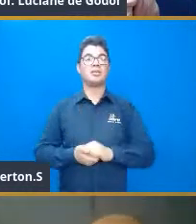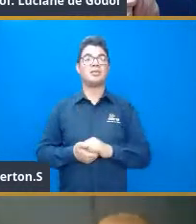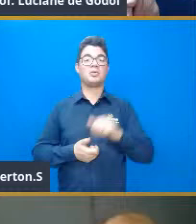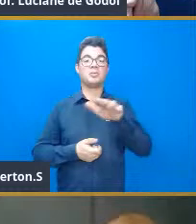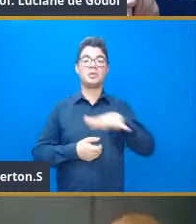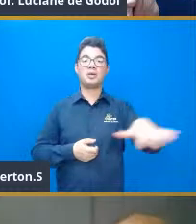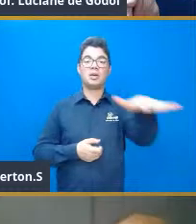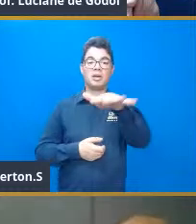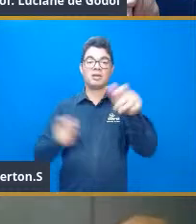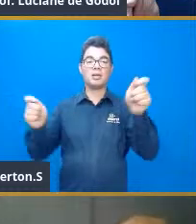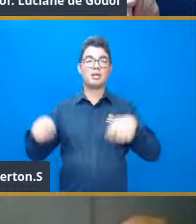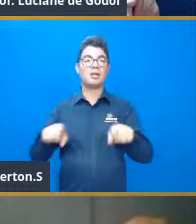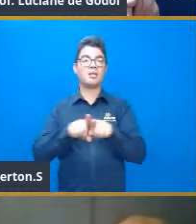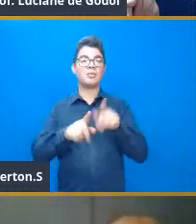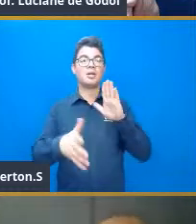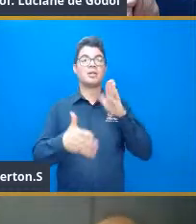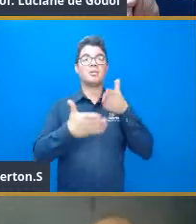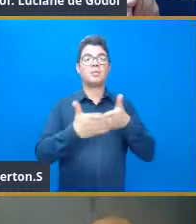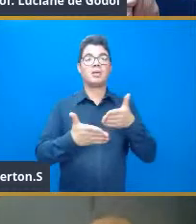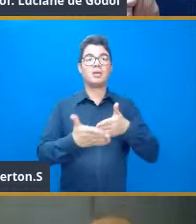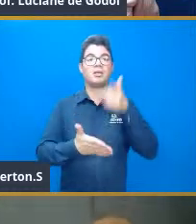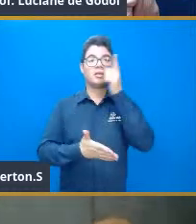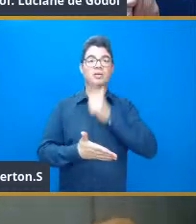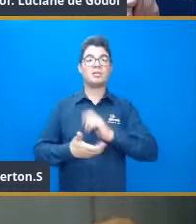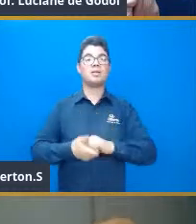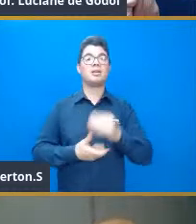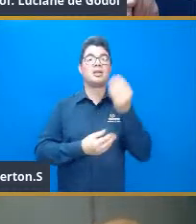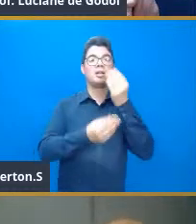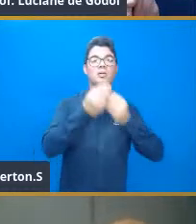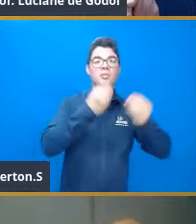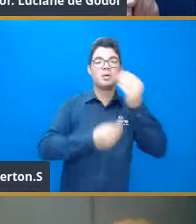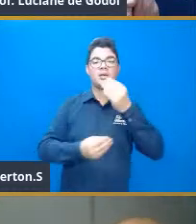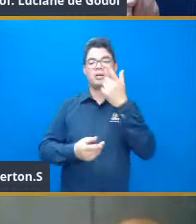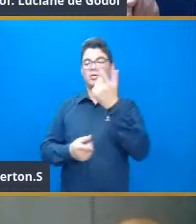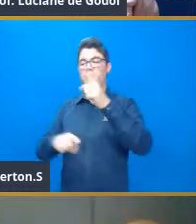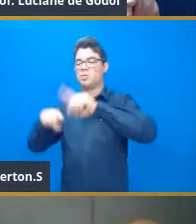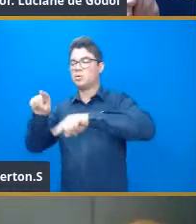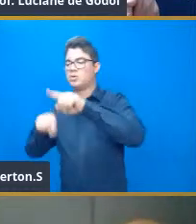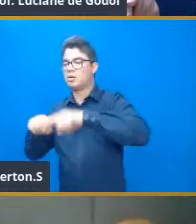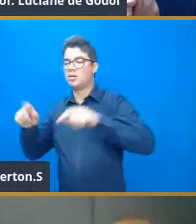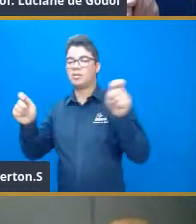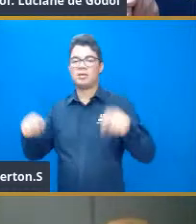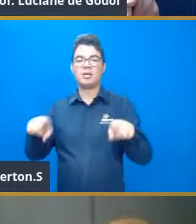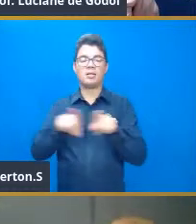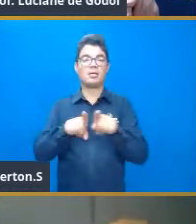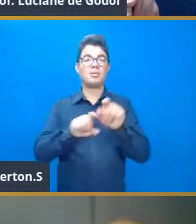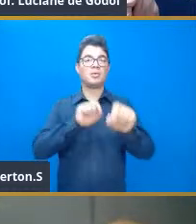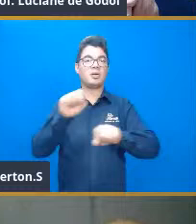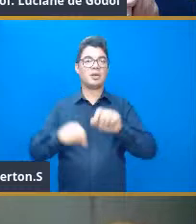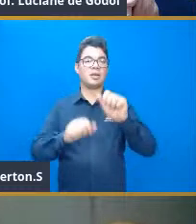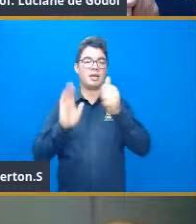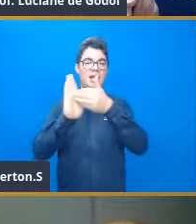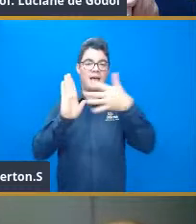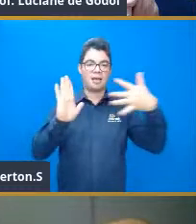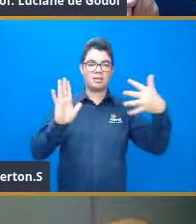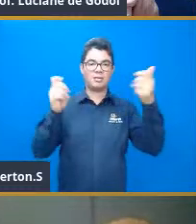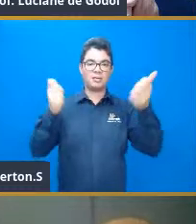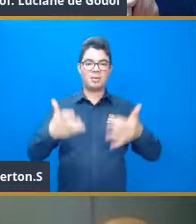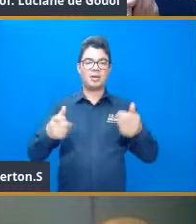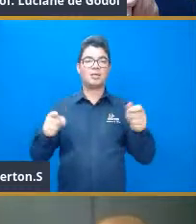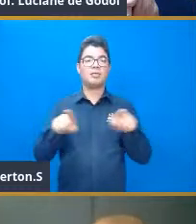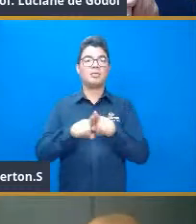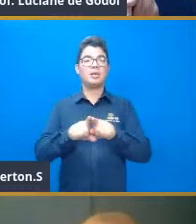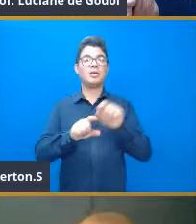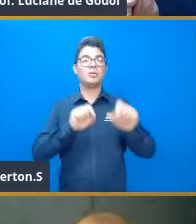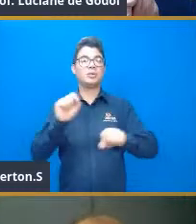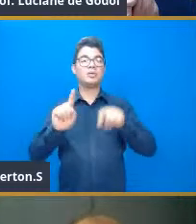temperatura de um líquido, temperatura de um alimento, de um objeto, metal, agora pouco foi falado, né, de ácidos e tal, às vezes tem a temperatura